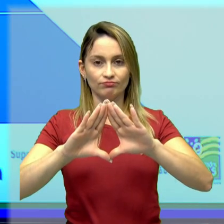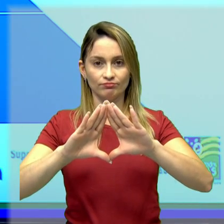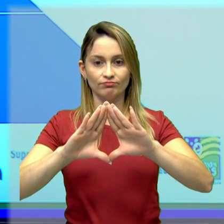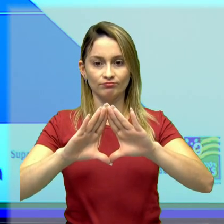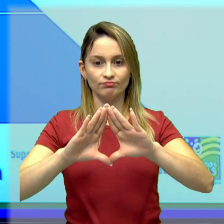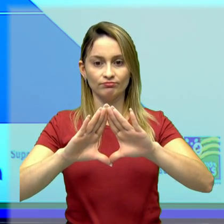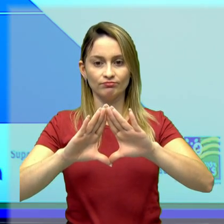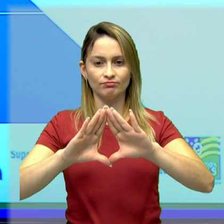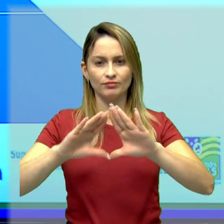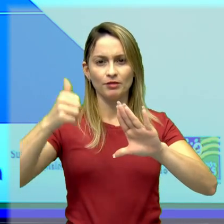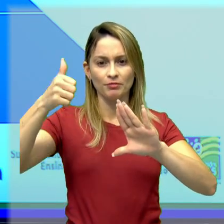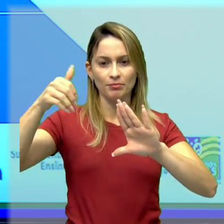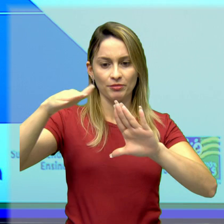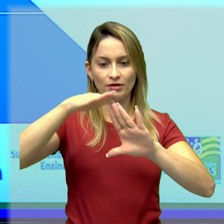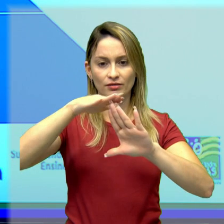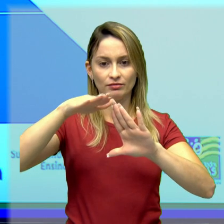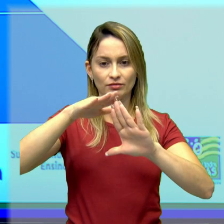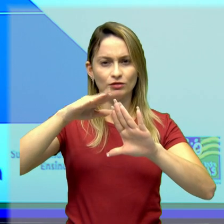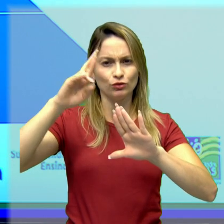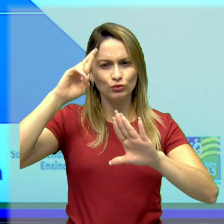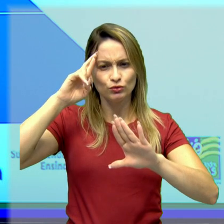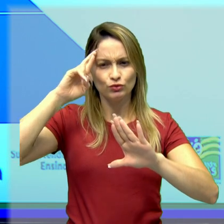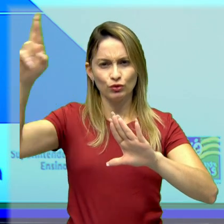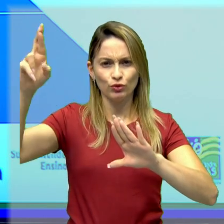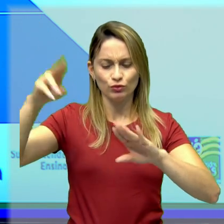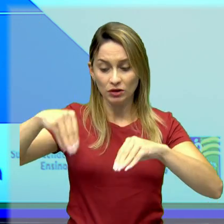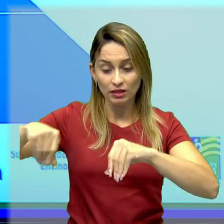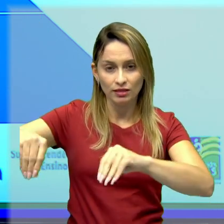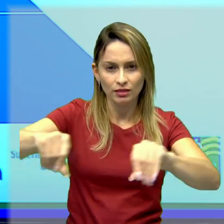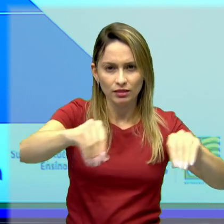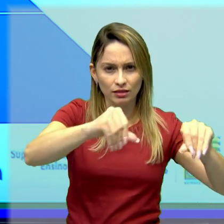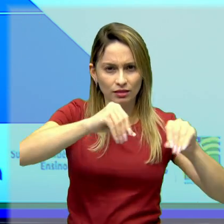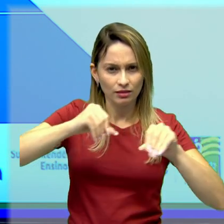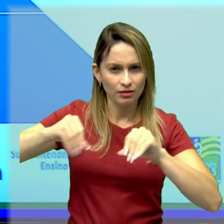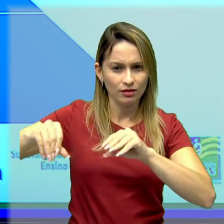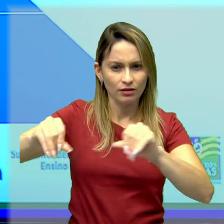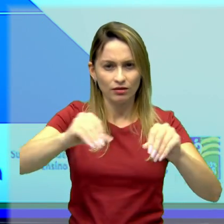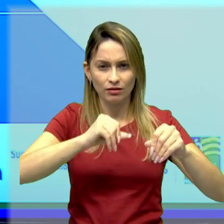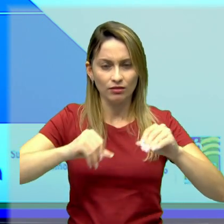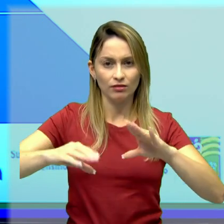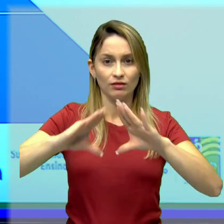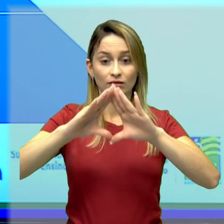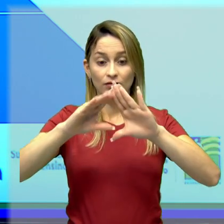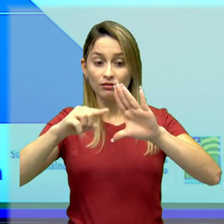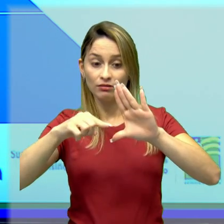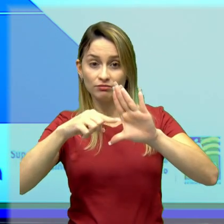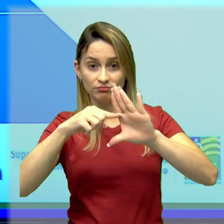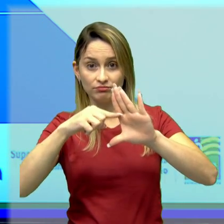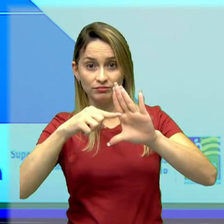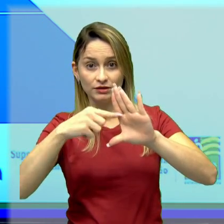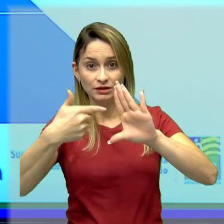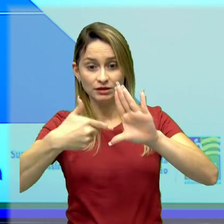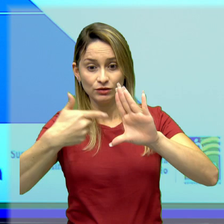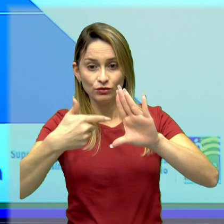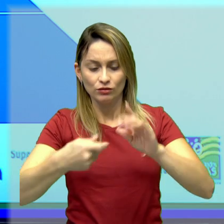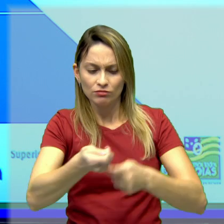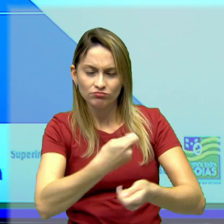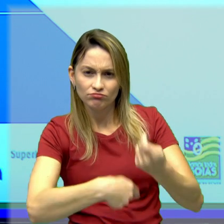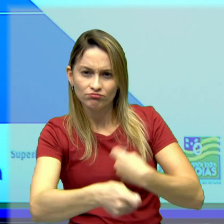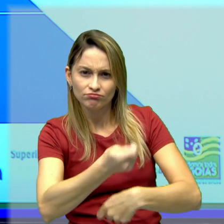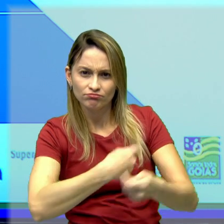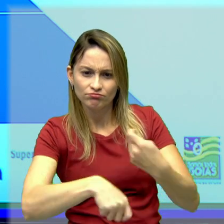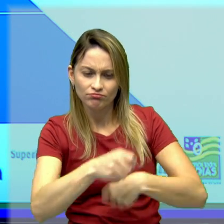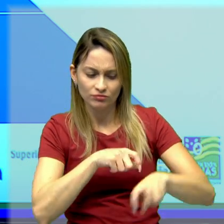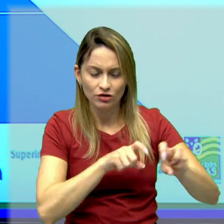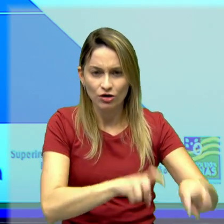Na parte mediana da pirâmide, nós temos os demeurgos, que eram grandes comerciantes, e os tetas,